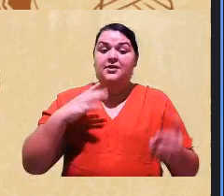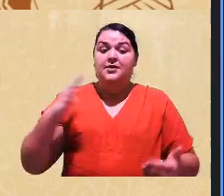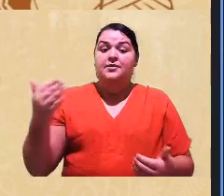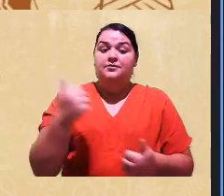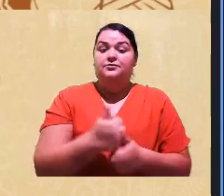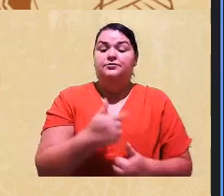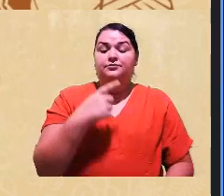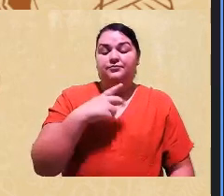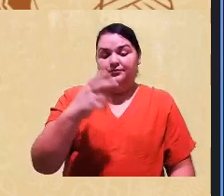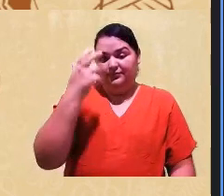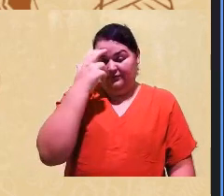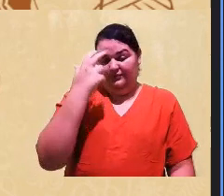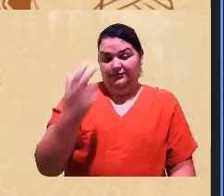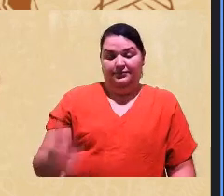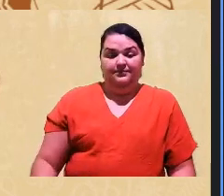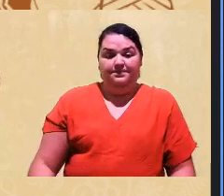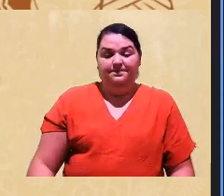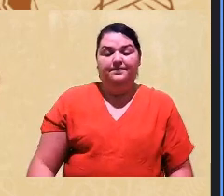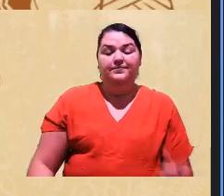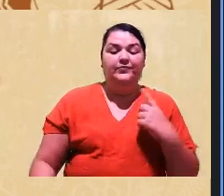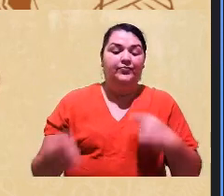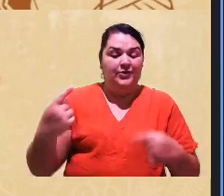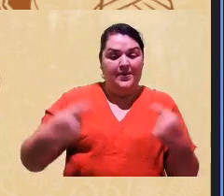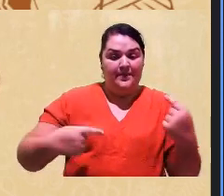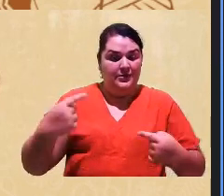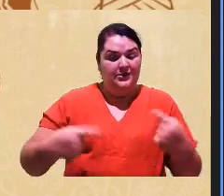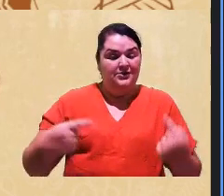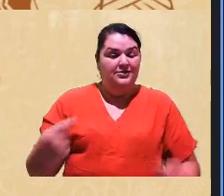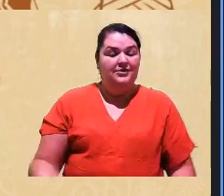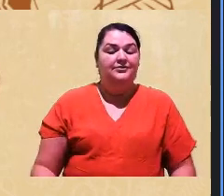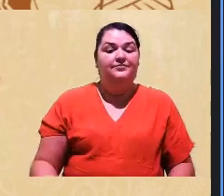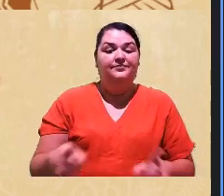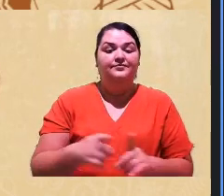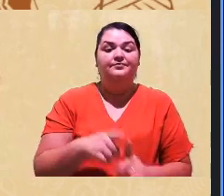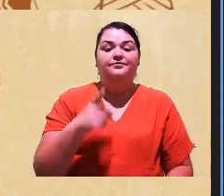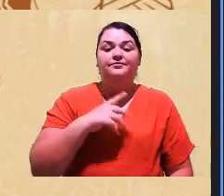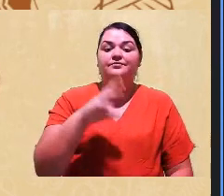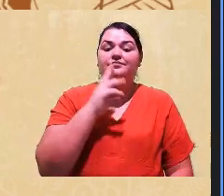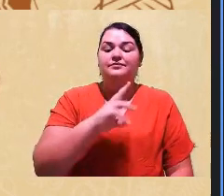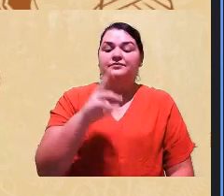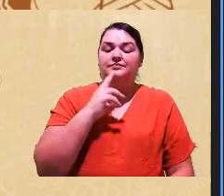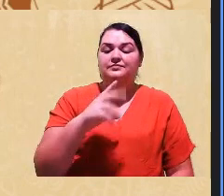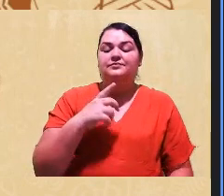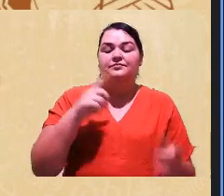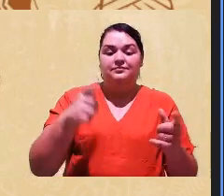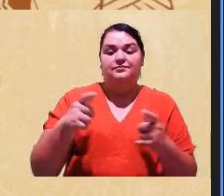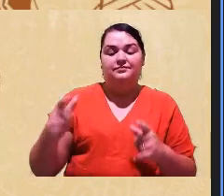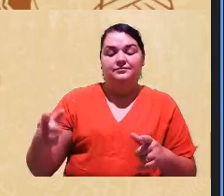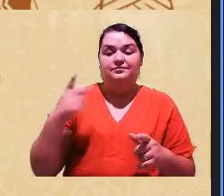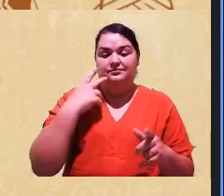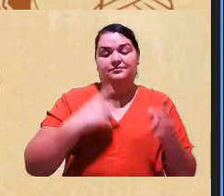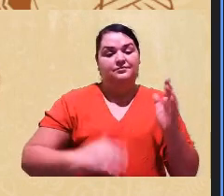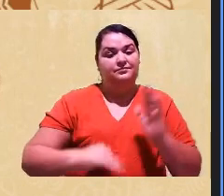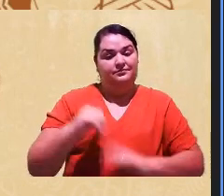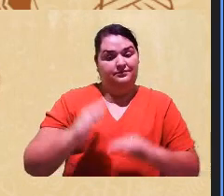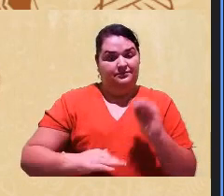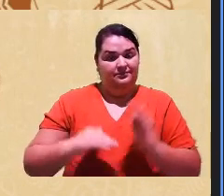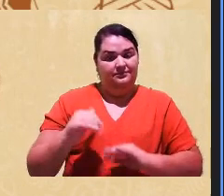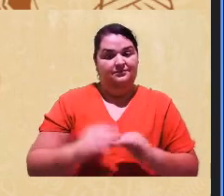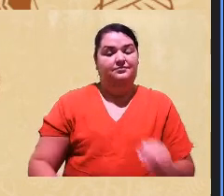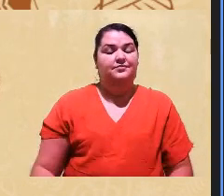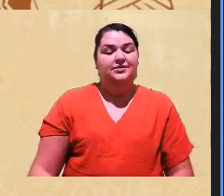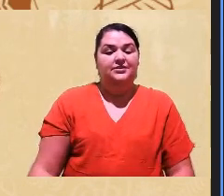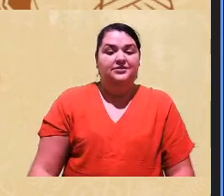e política e também uma resposta institucional frente a essas práticas. E